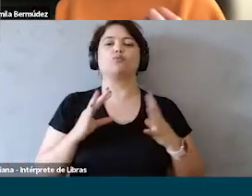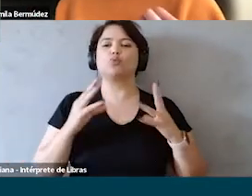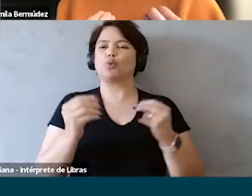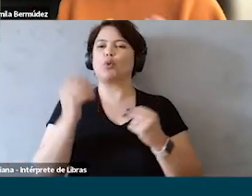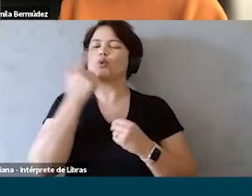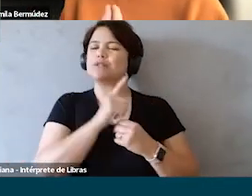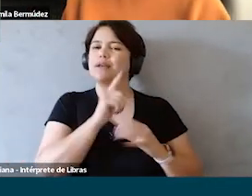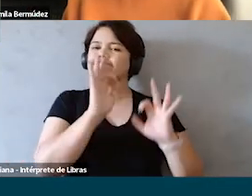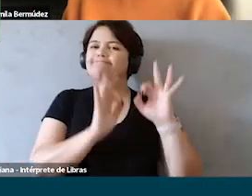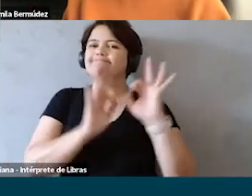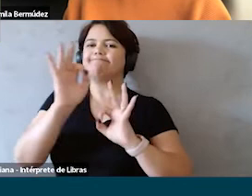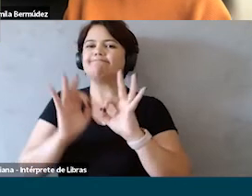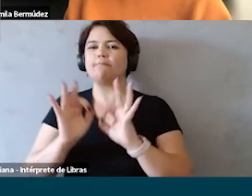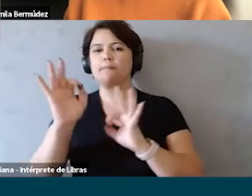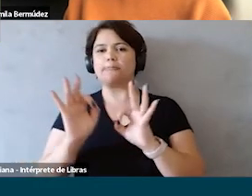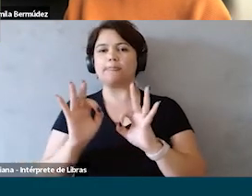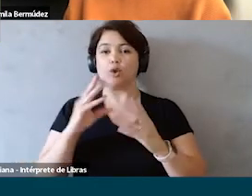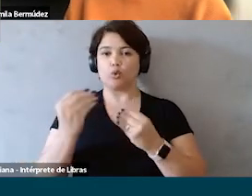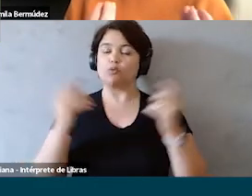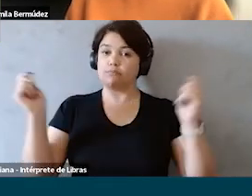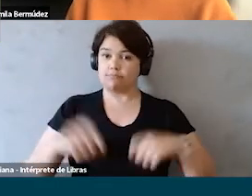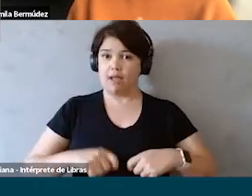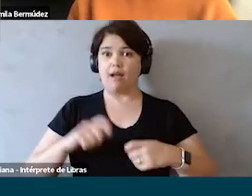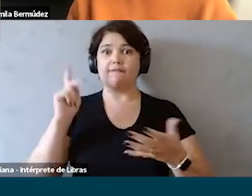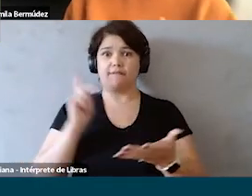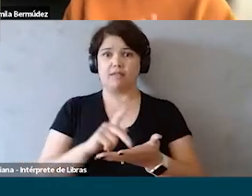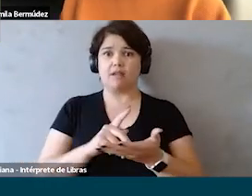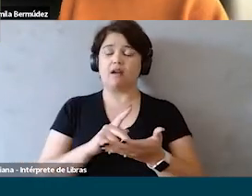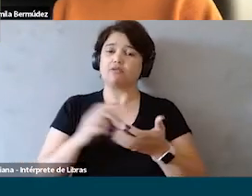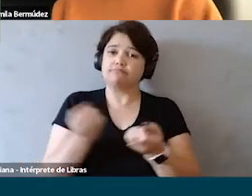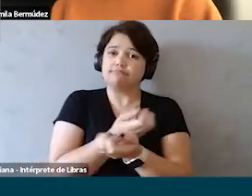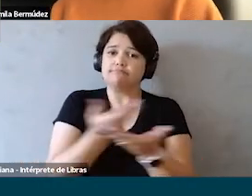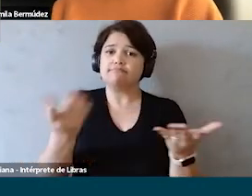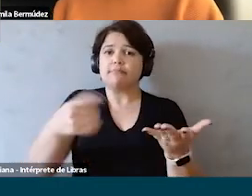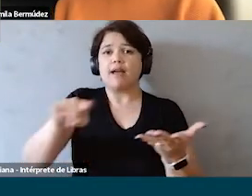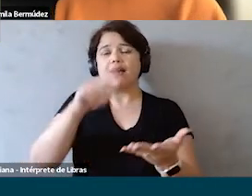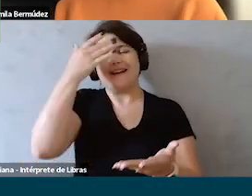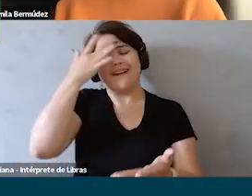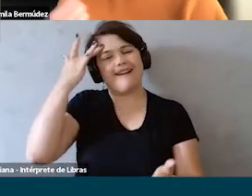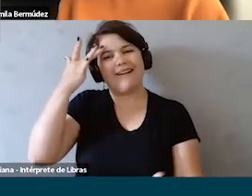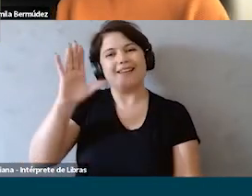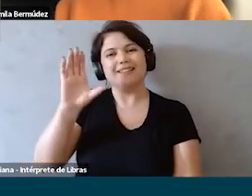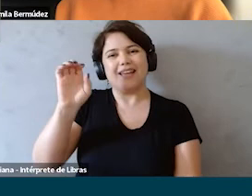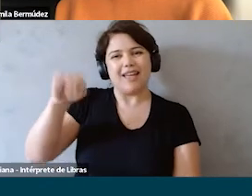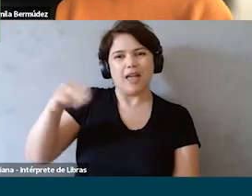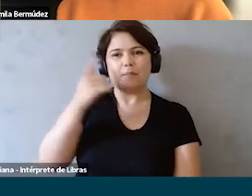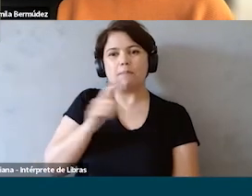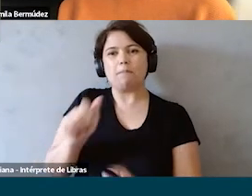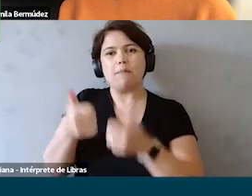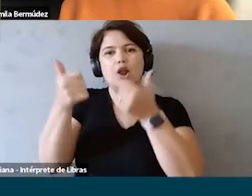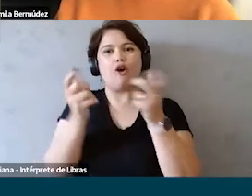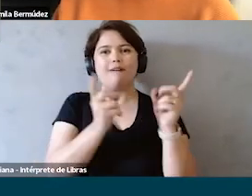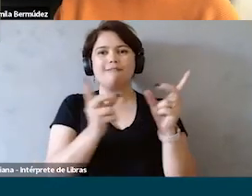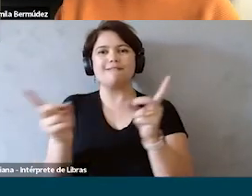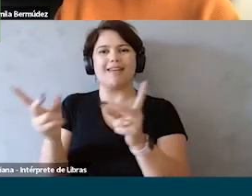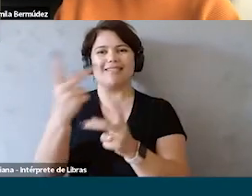a gente consegue desenhar iniciativas que vão permitir de fato oferecer insumos para que essas consultoras possam oferecer a melhor experiência